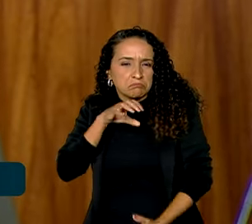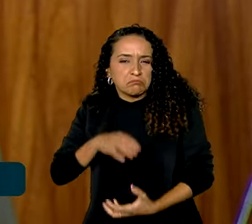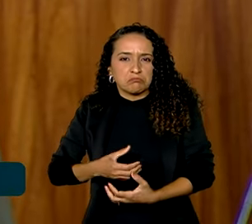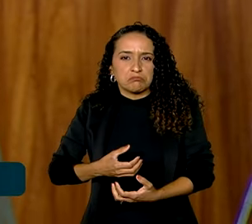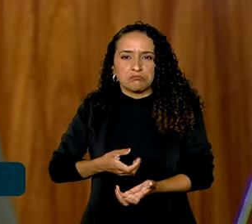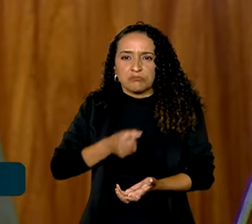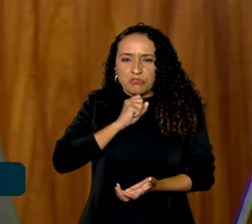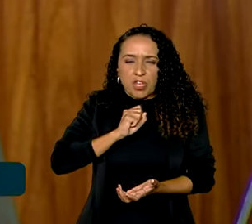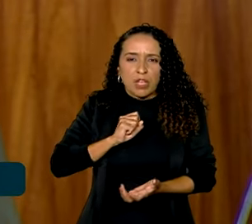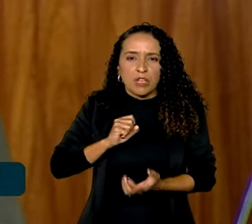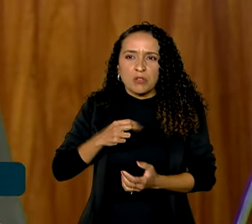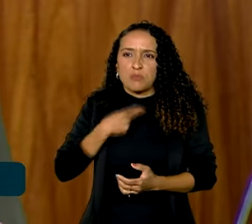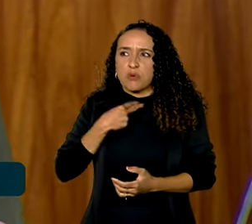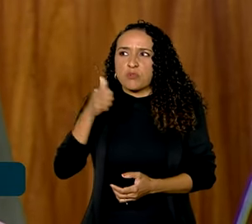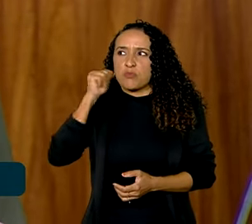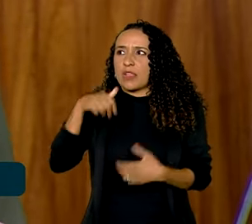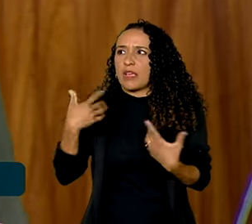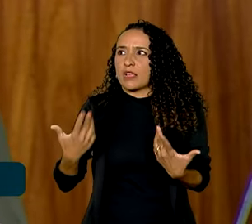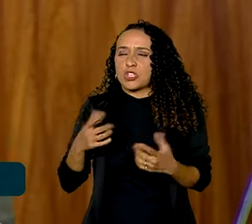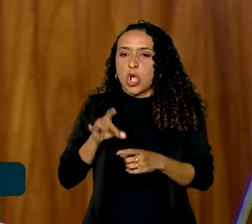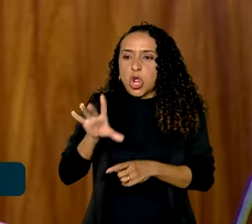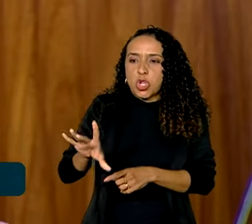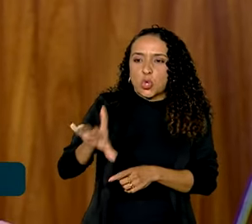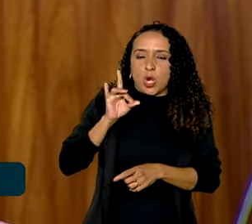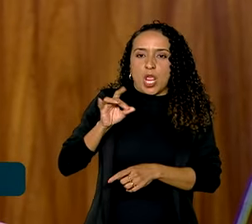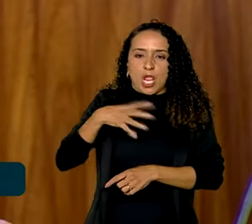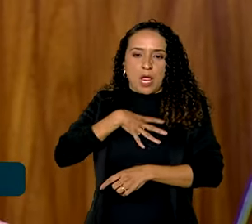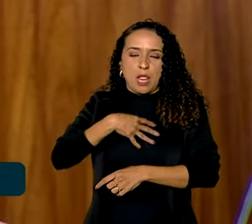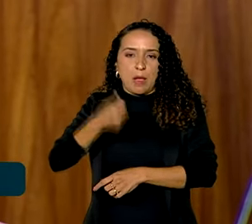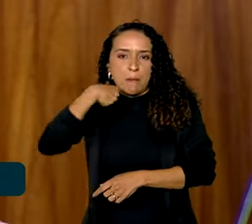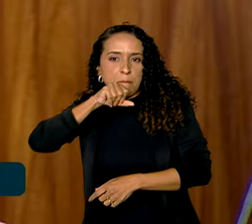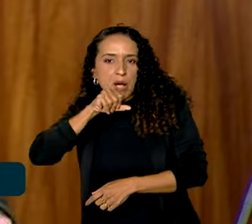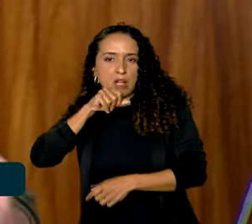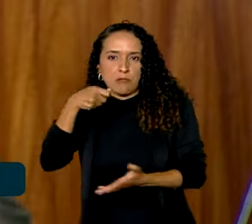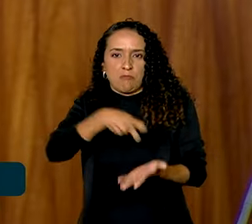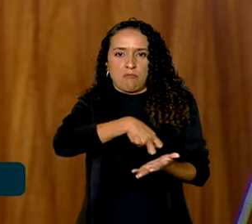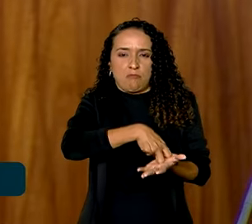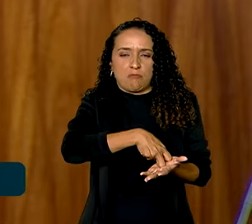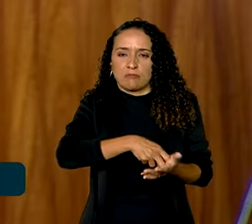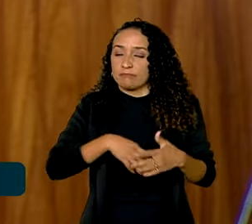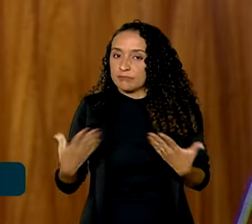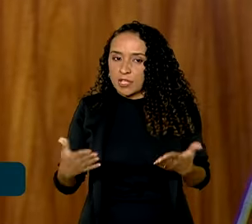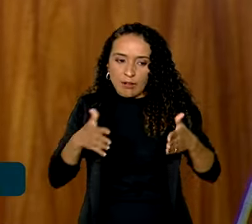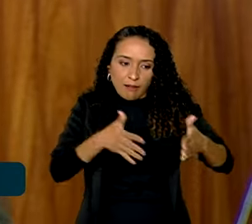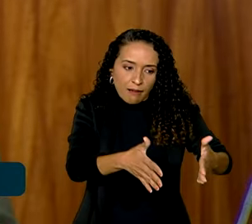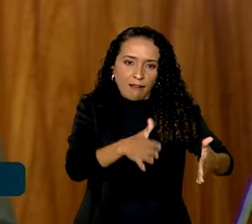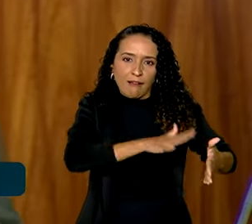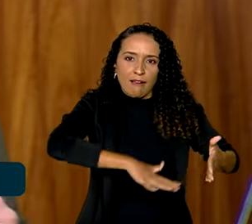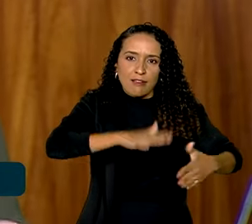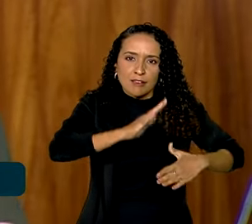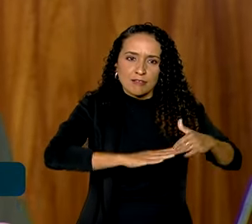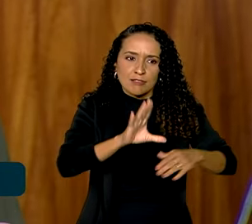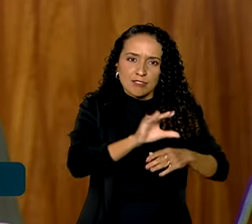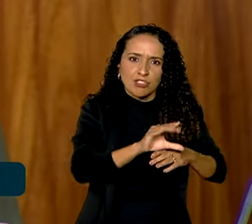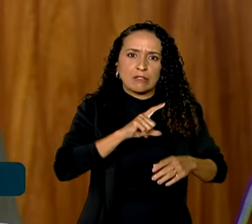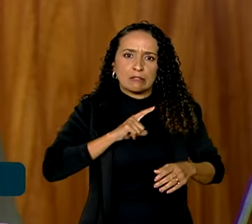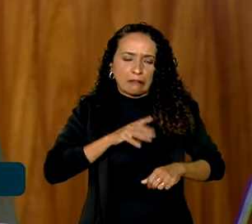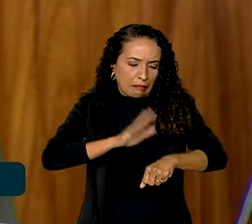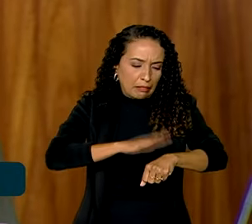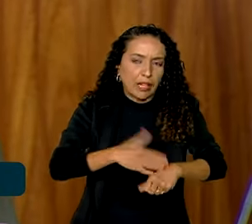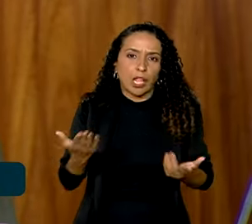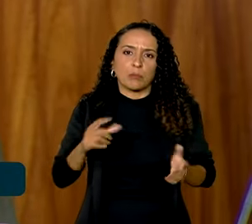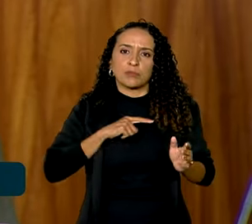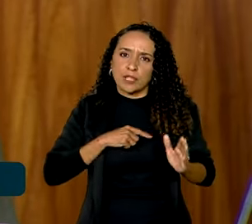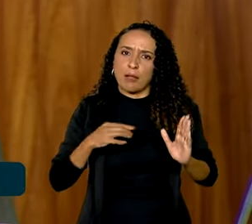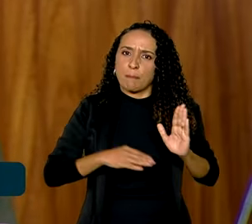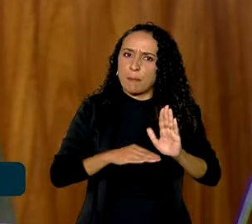mulheres, por optarem ser mães, serem punidas. E na carreira científica tem tempo, tem pontuação e